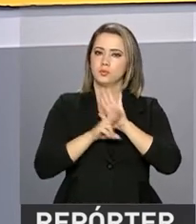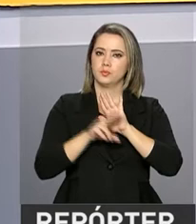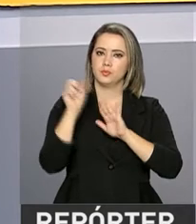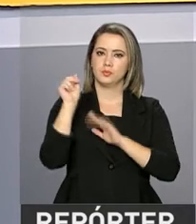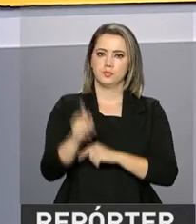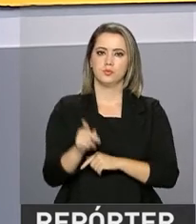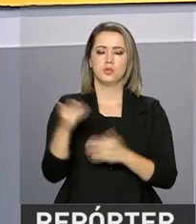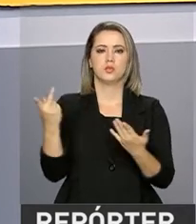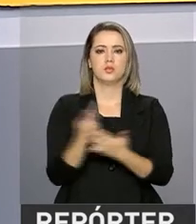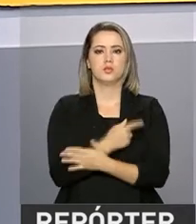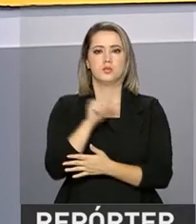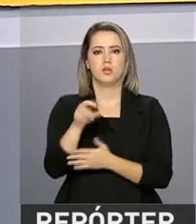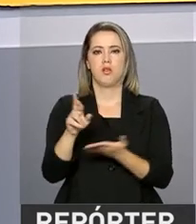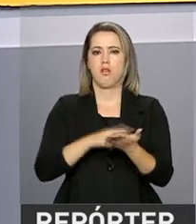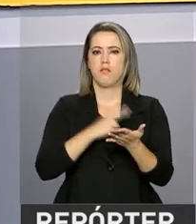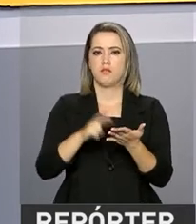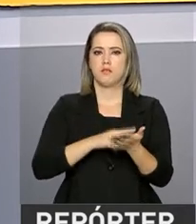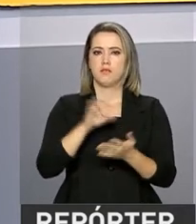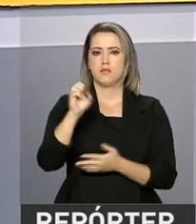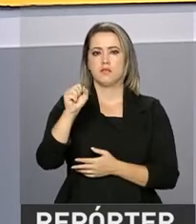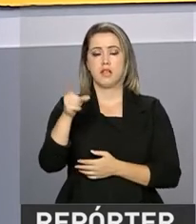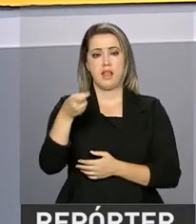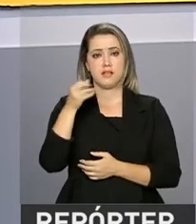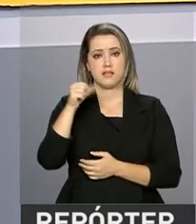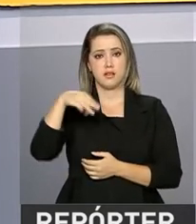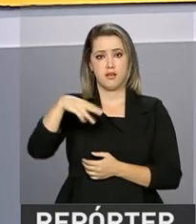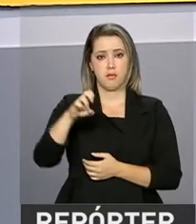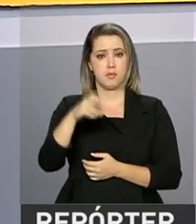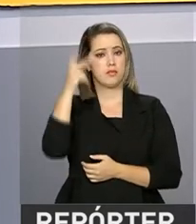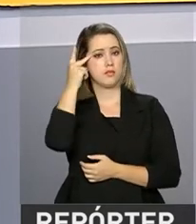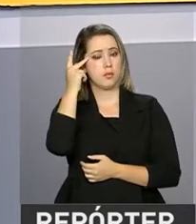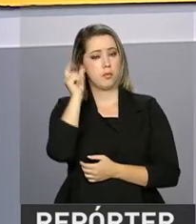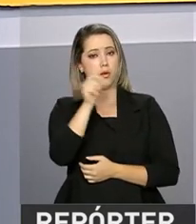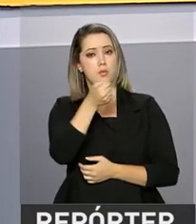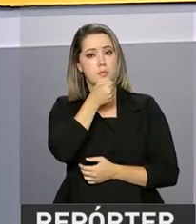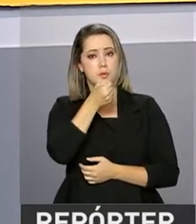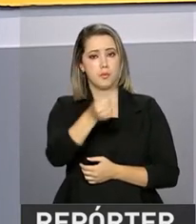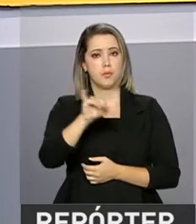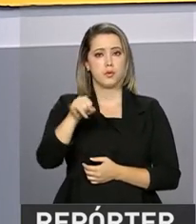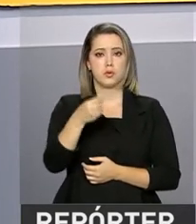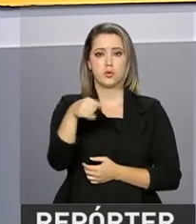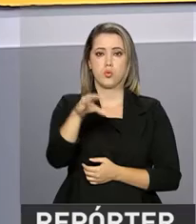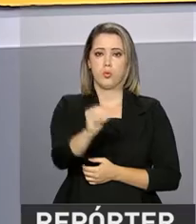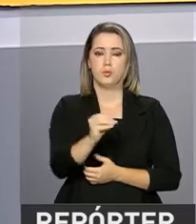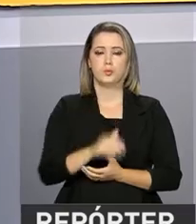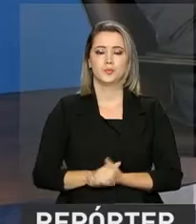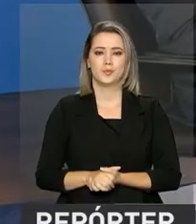vez realizado pela revista Exame em São Paulo. O repórter João Pedro Neto acompanhou.